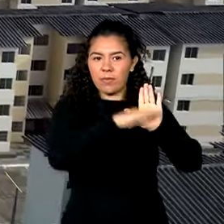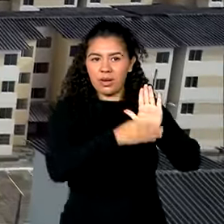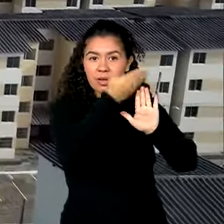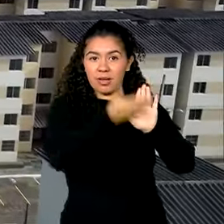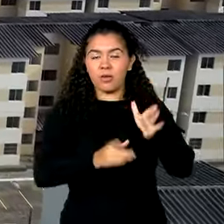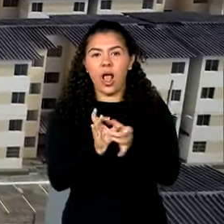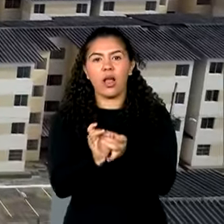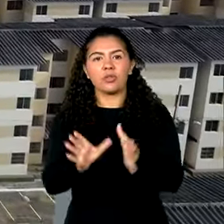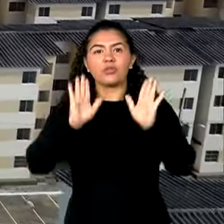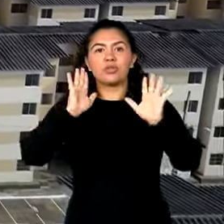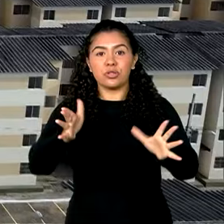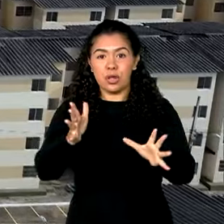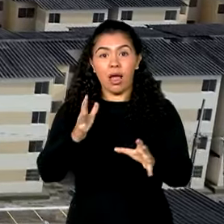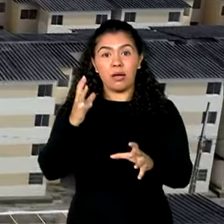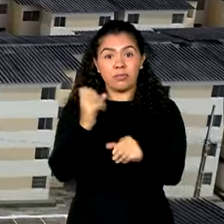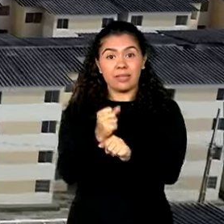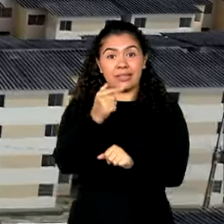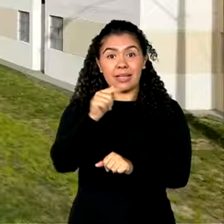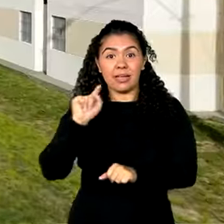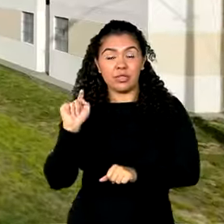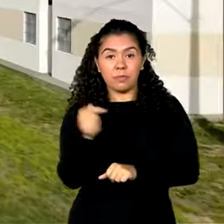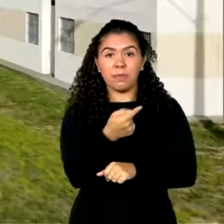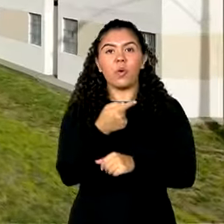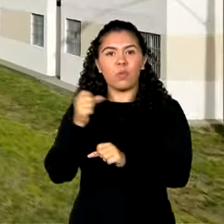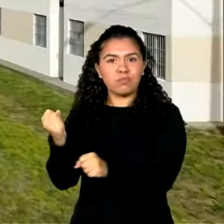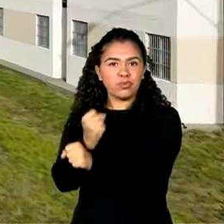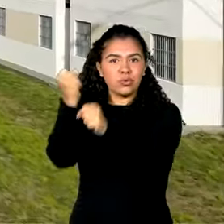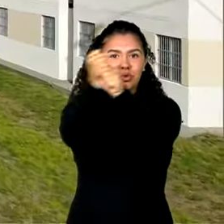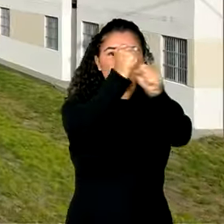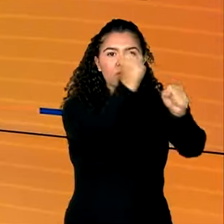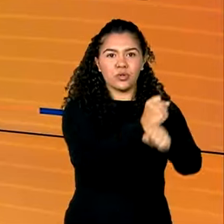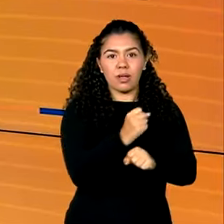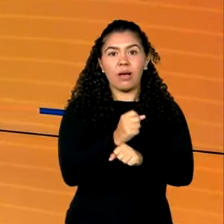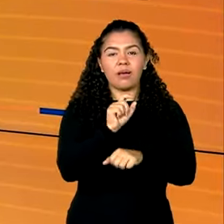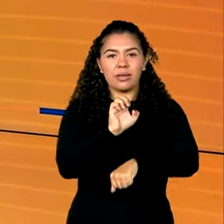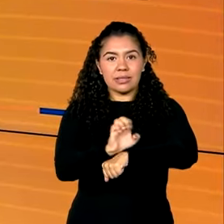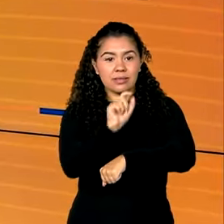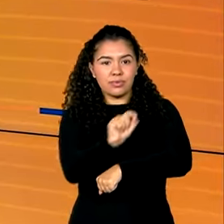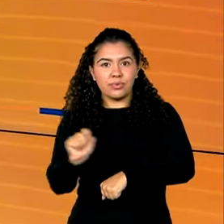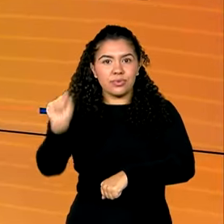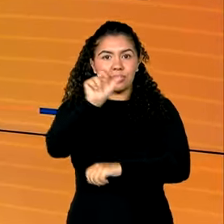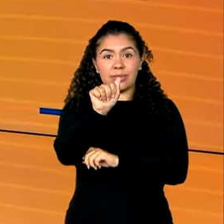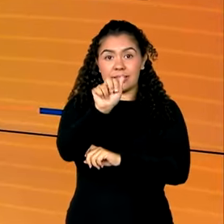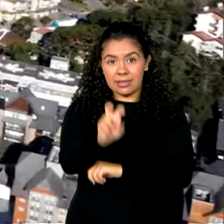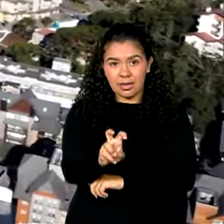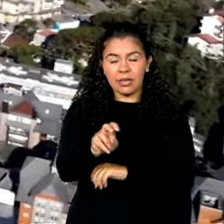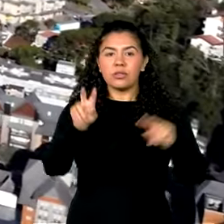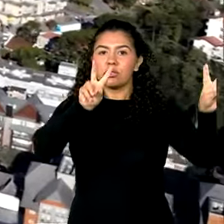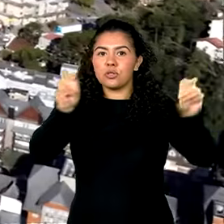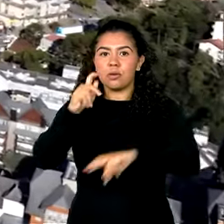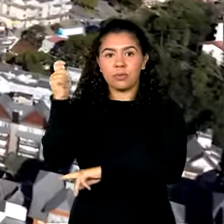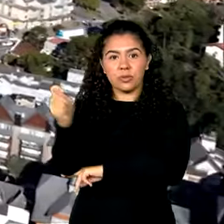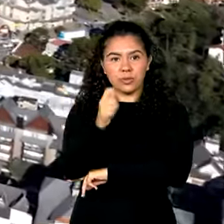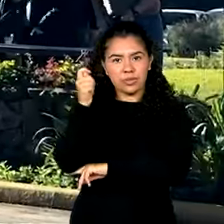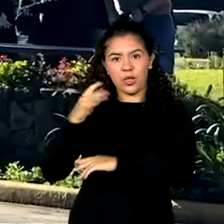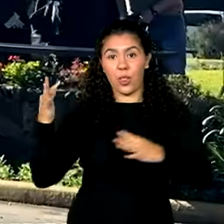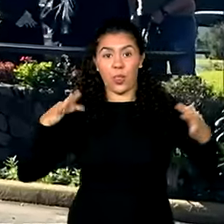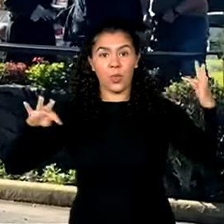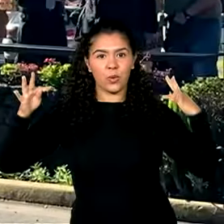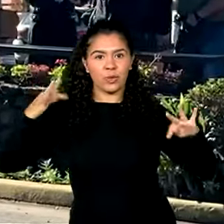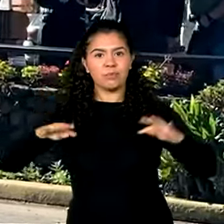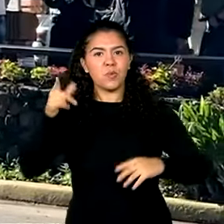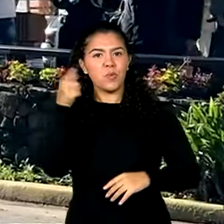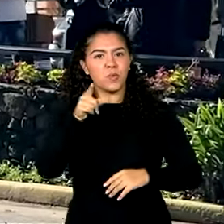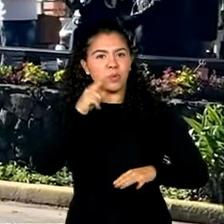mais 7 mil novas habitações em áreas urbanas de 15 estados. Rio Grande do Sul, recuperação do turismo na região, recebe